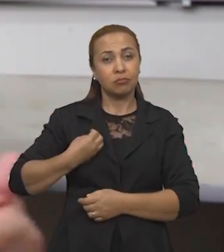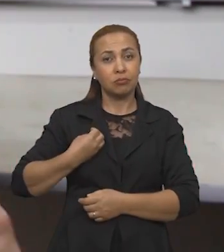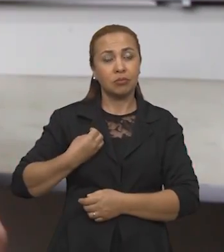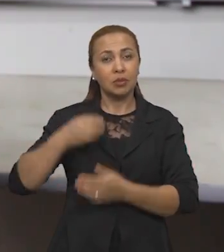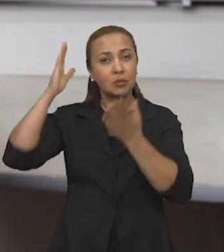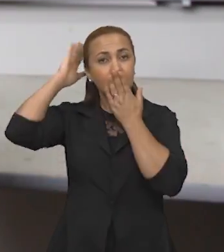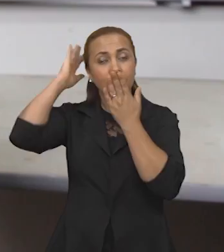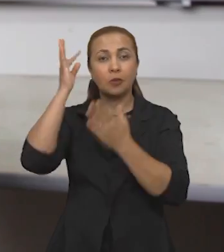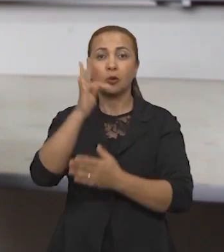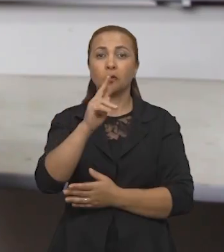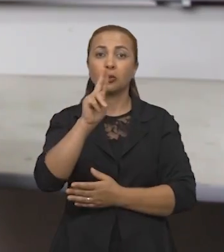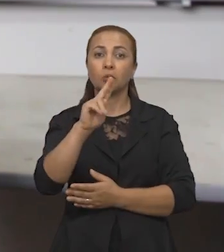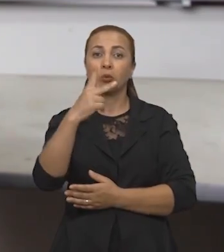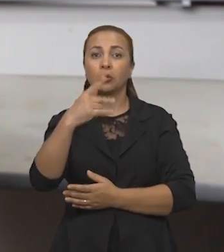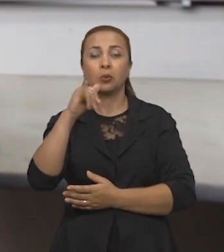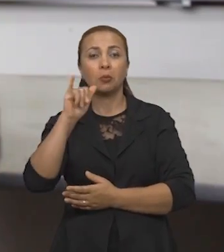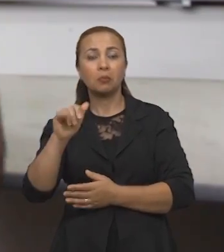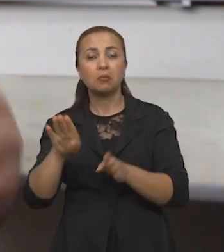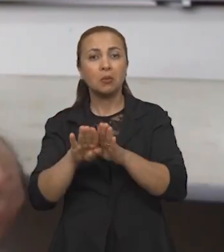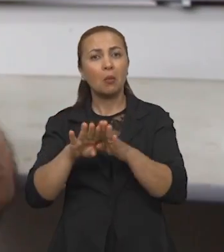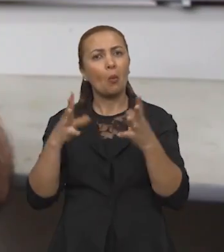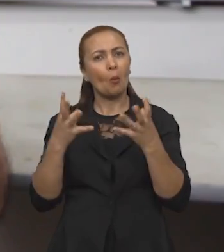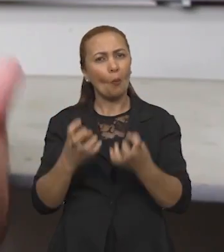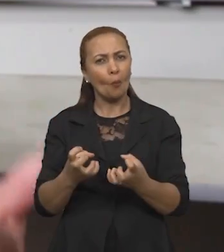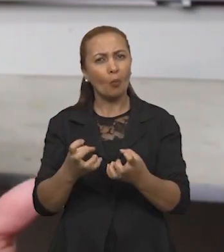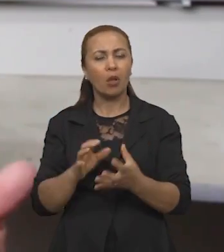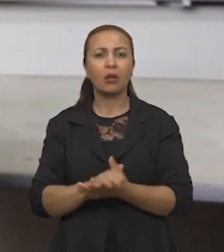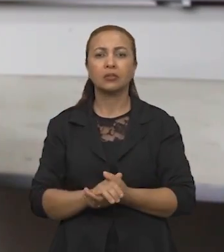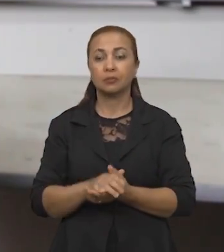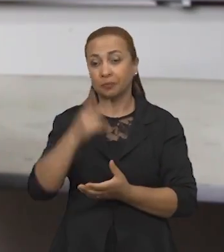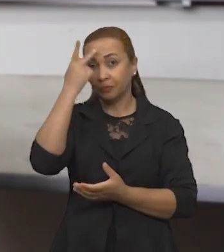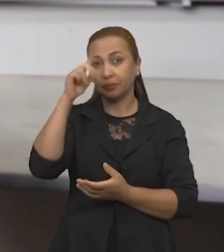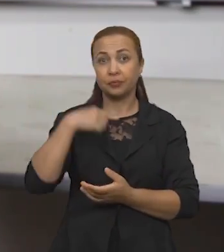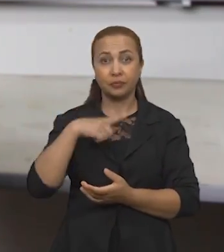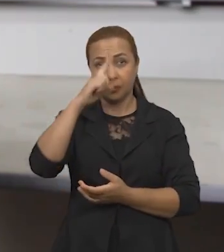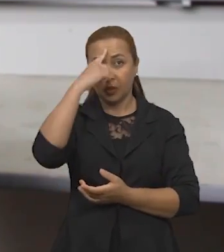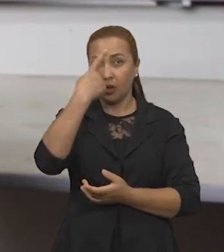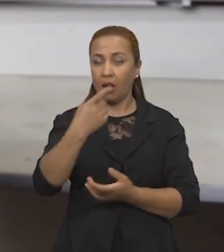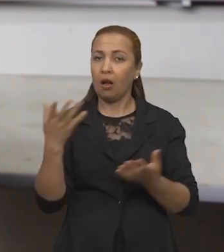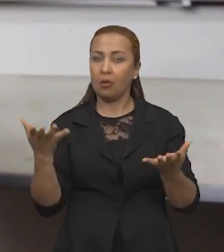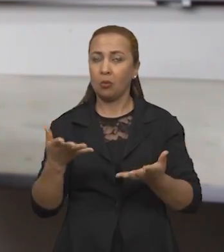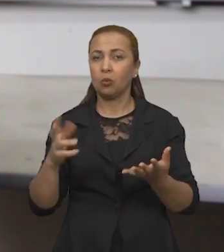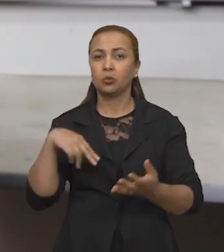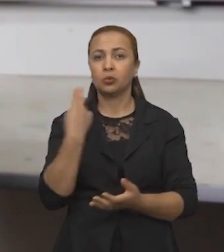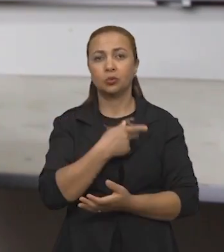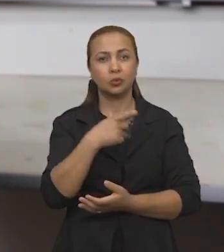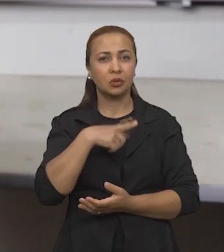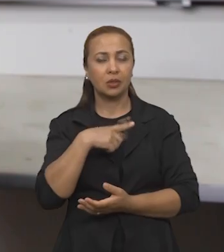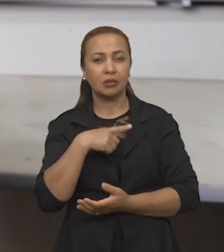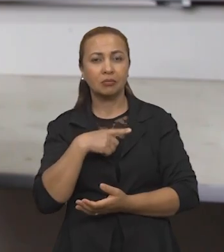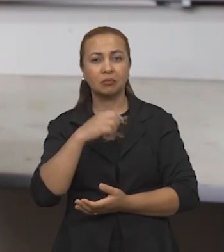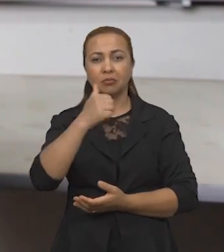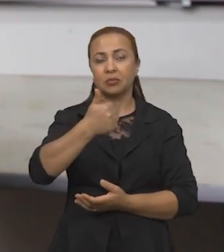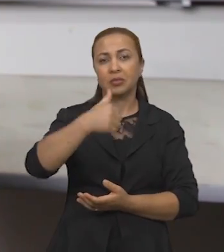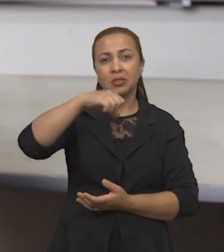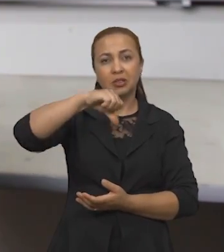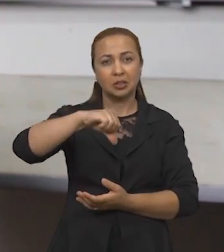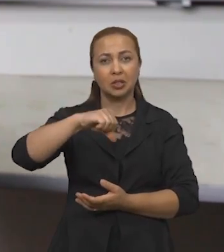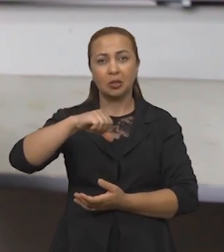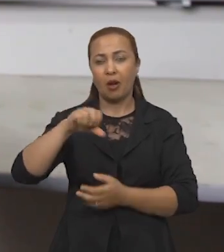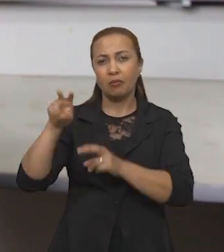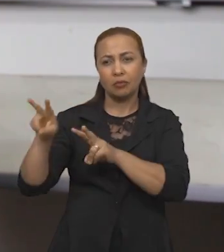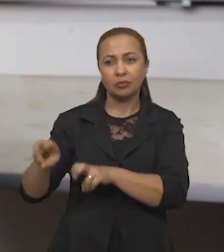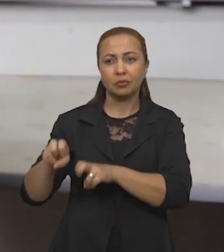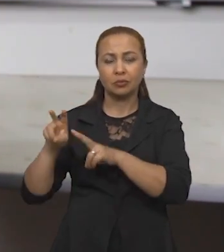nessa região do sertão propriamente dito. Só para vocês terem uma ideia, hoje nós já temos 19